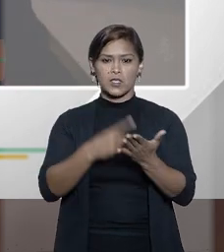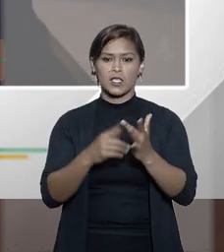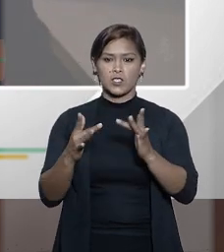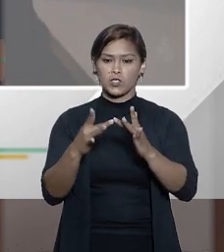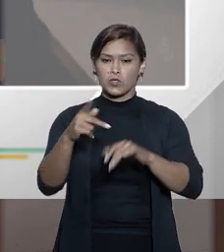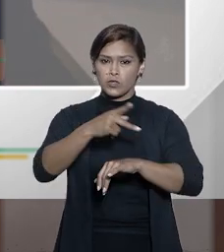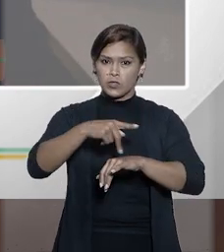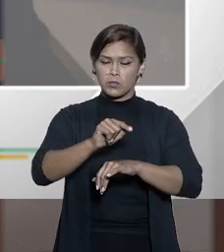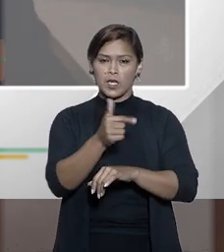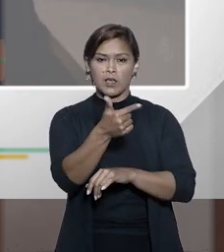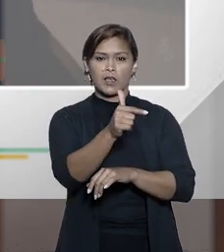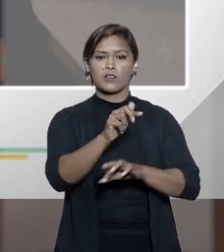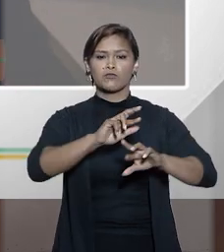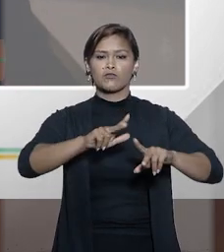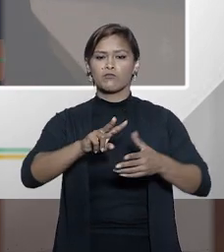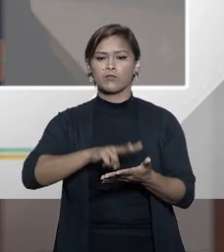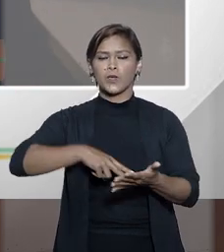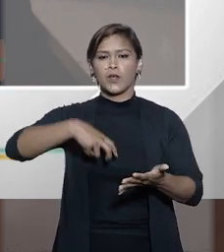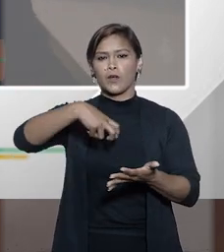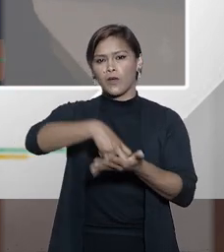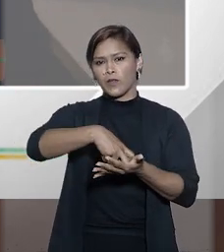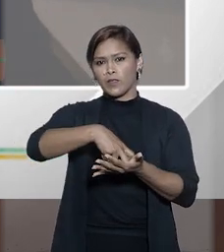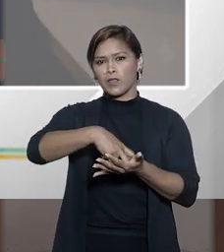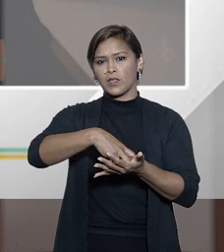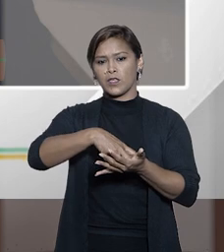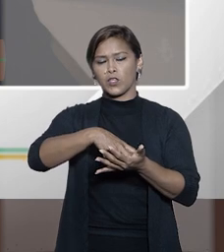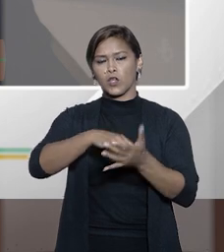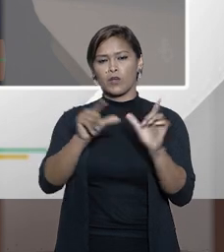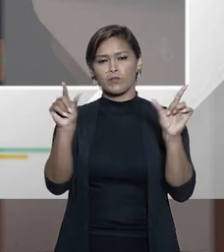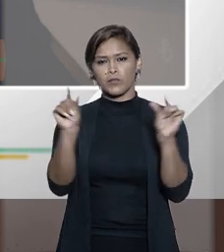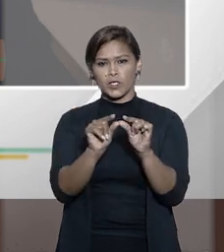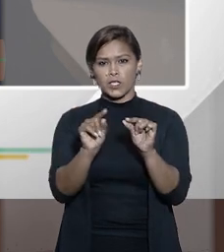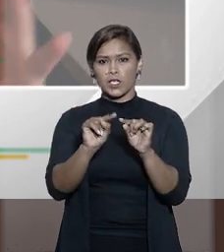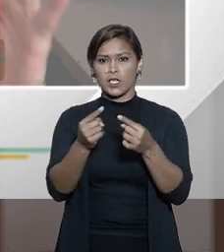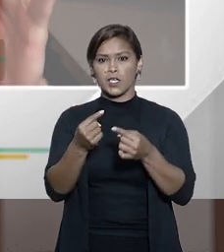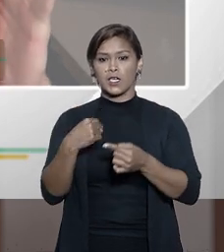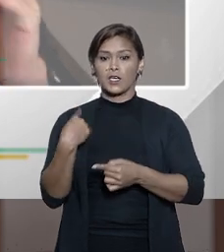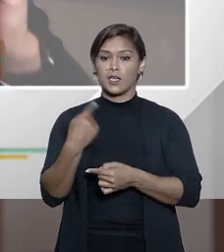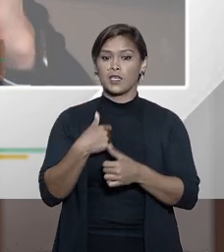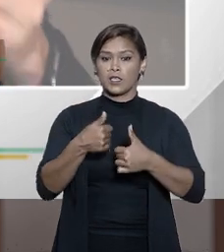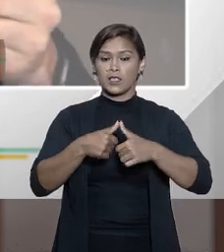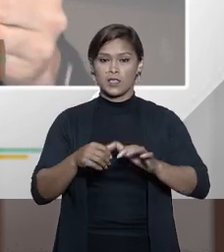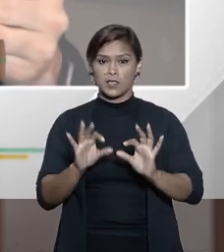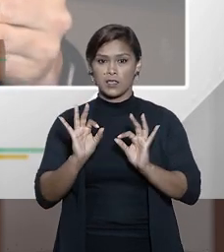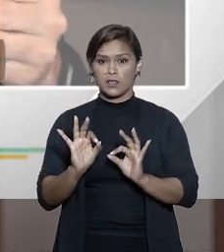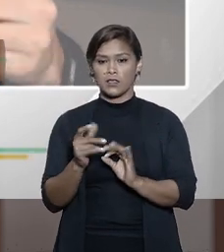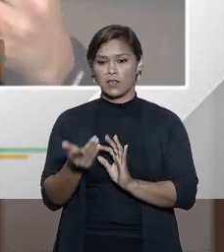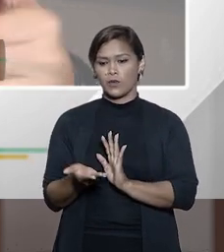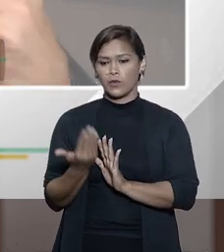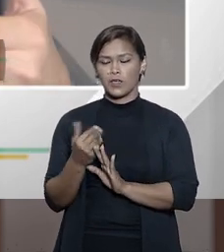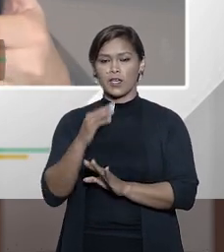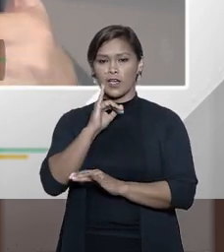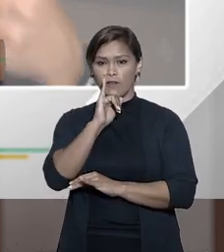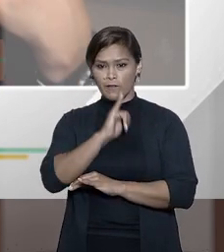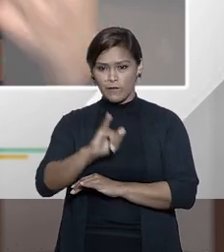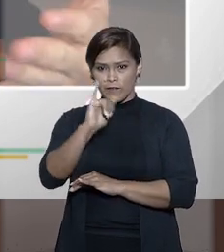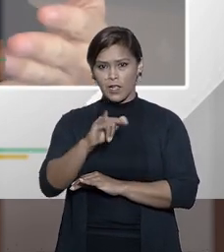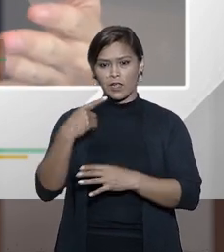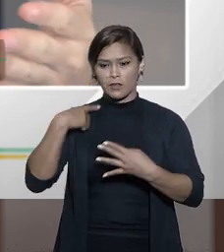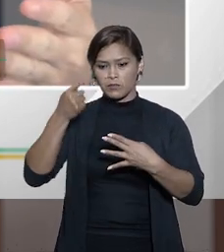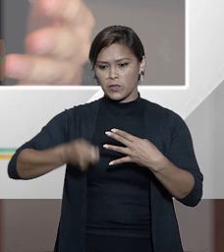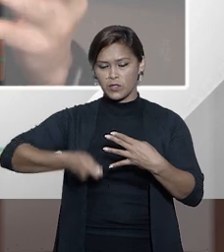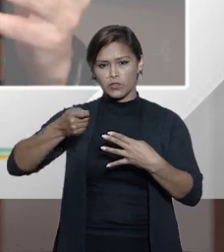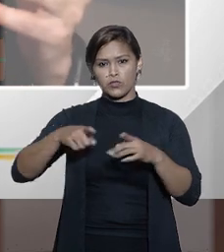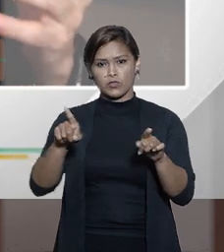estrangeiras que não sejam condenatórias em sentido estrito. então o que era proferido por uma